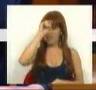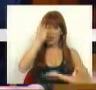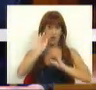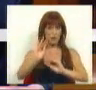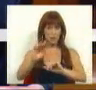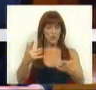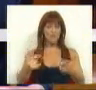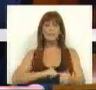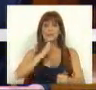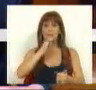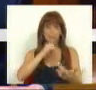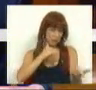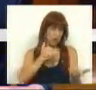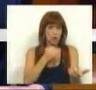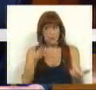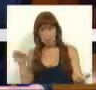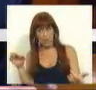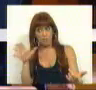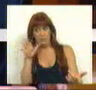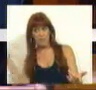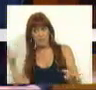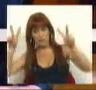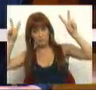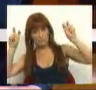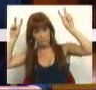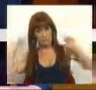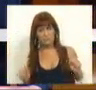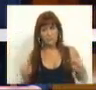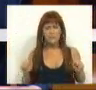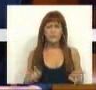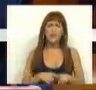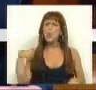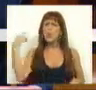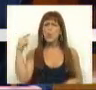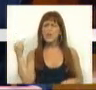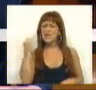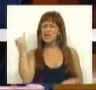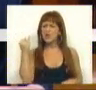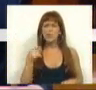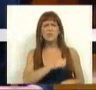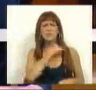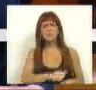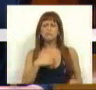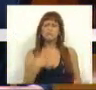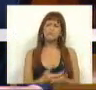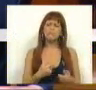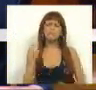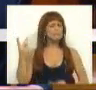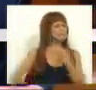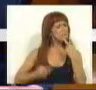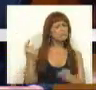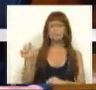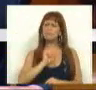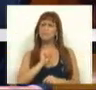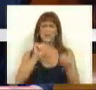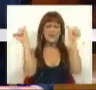Educação, ainda em 2008, dizia, e passo a citar, ser o único instrumento viável para a avaliação